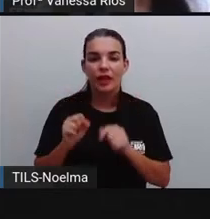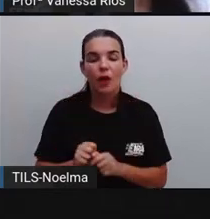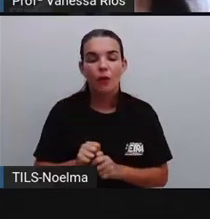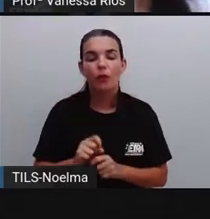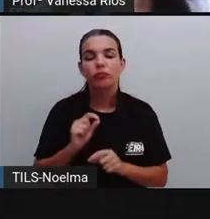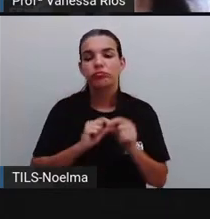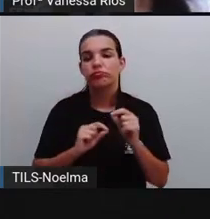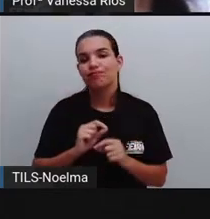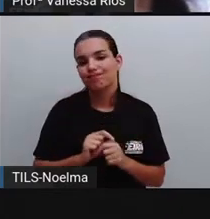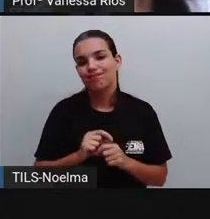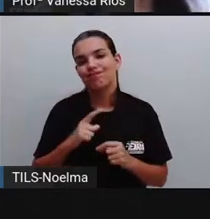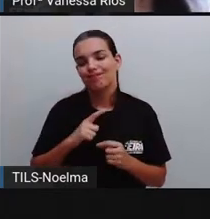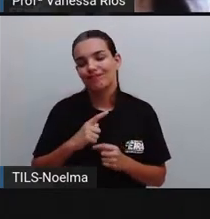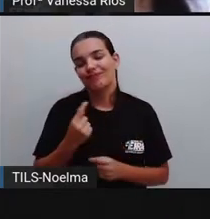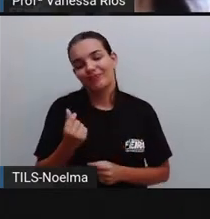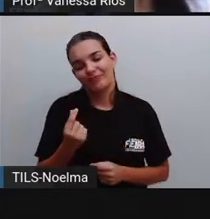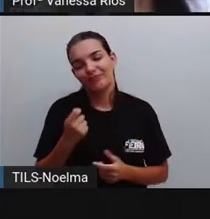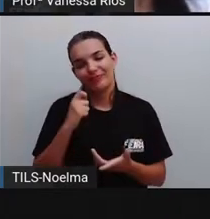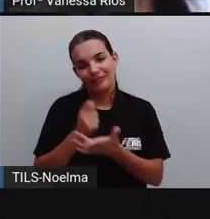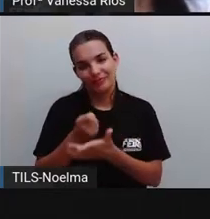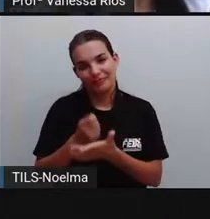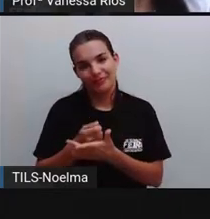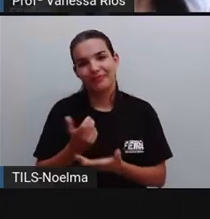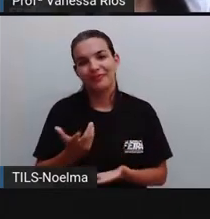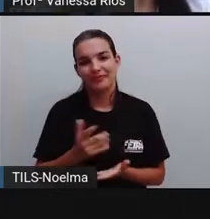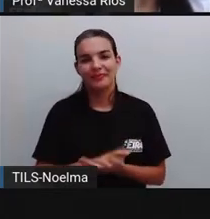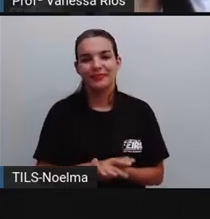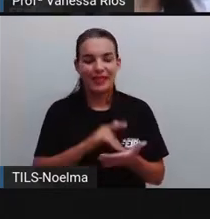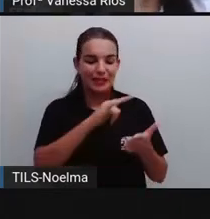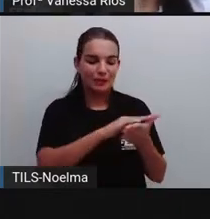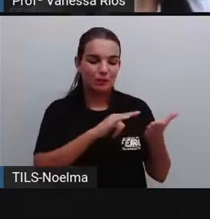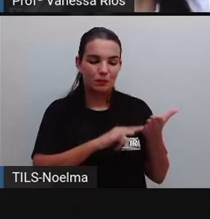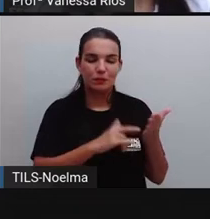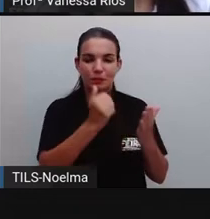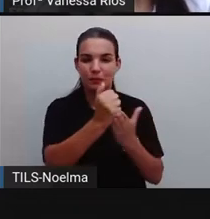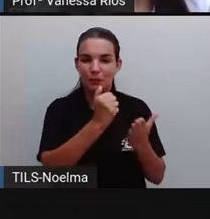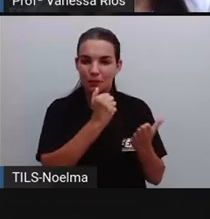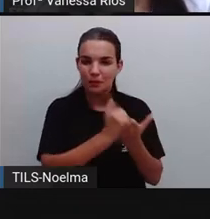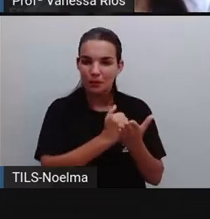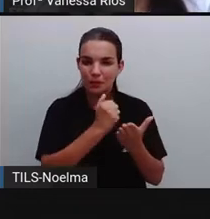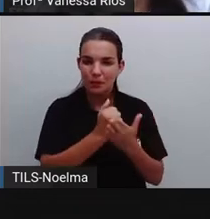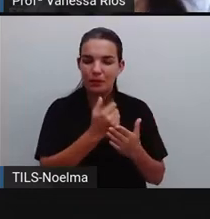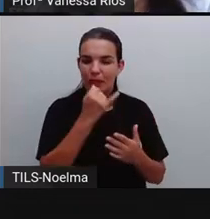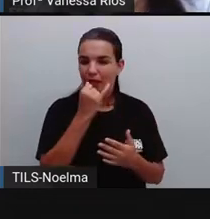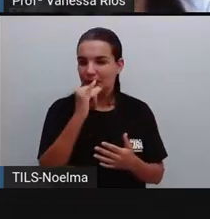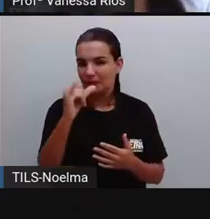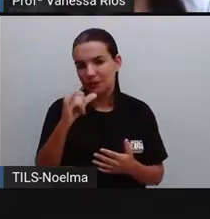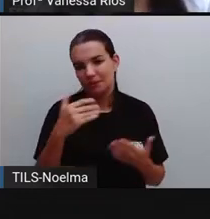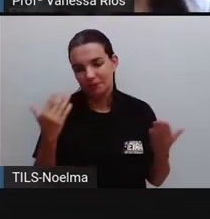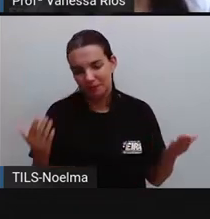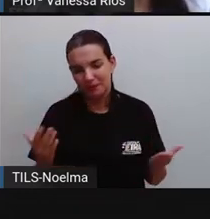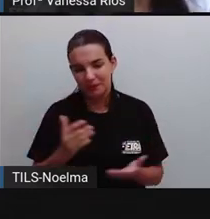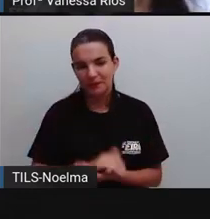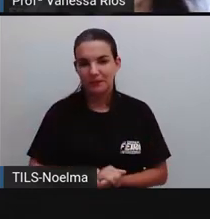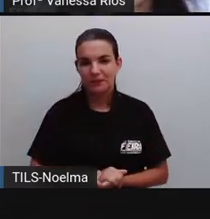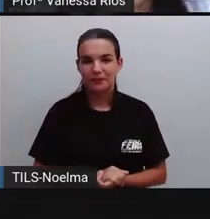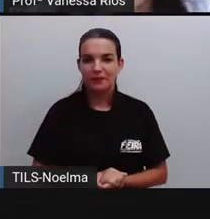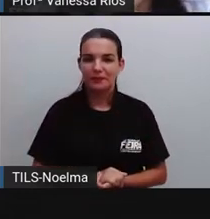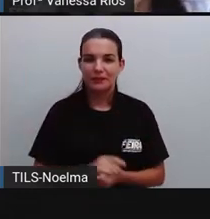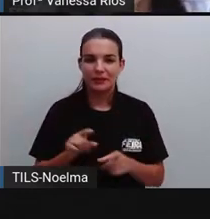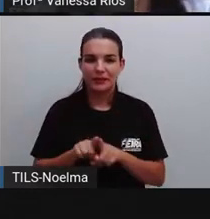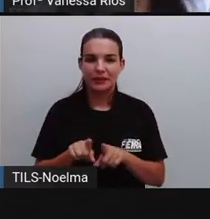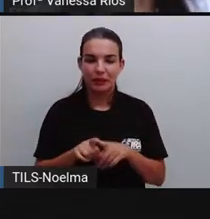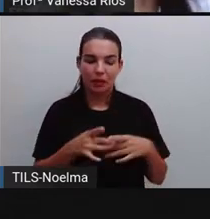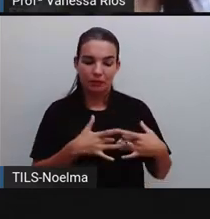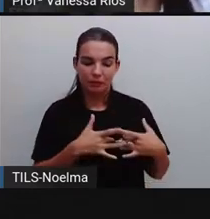sua conta de energia, né? Porque aí a energia elétrica fornecida, né? Oferecida